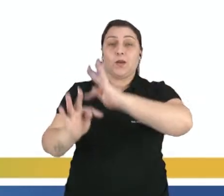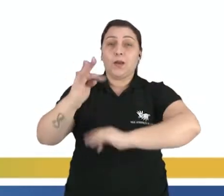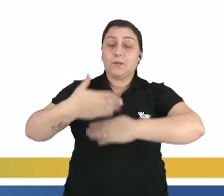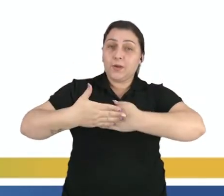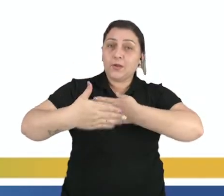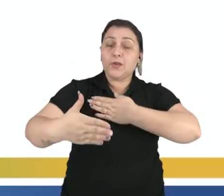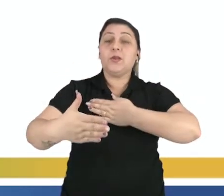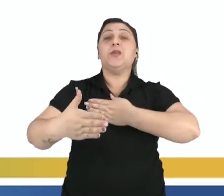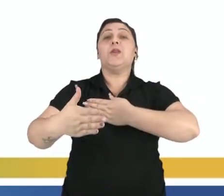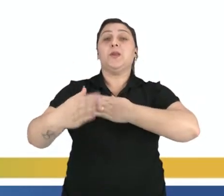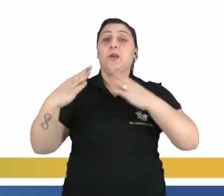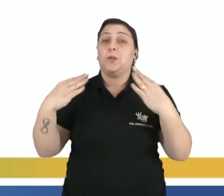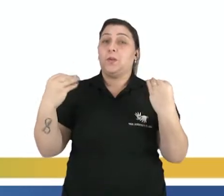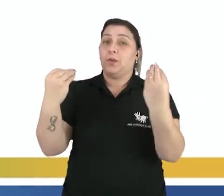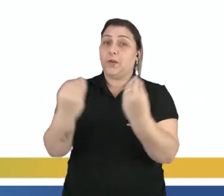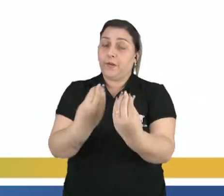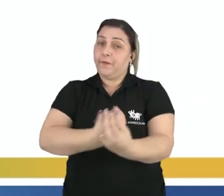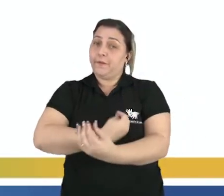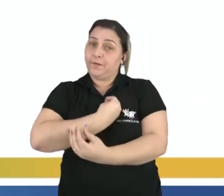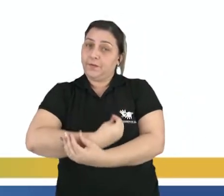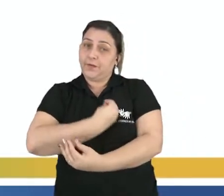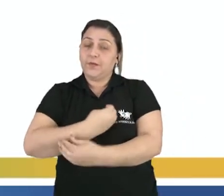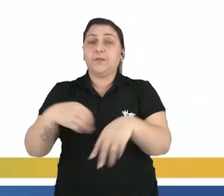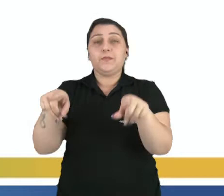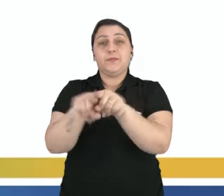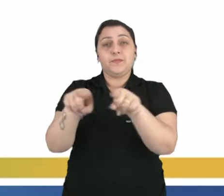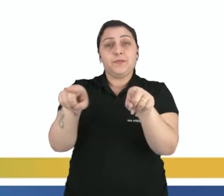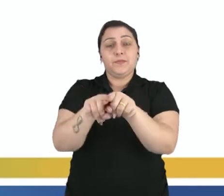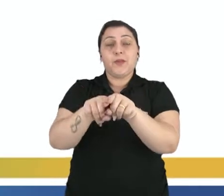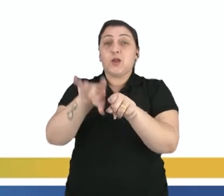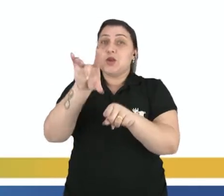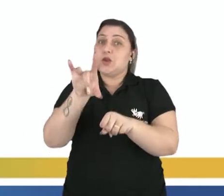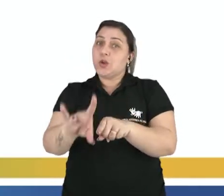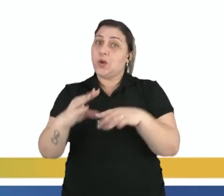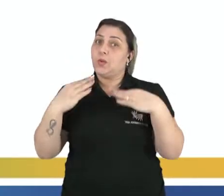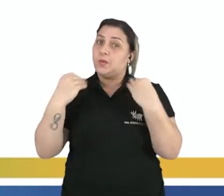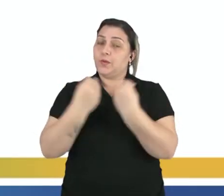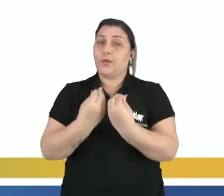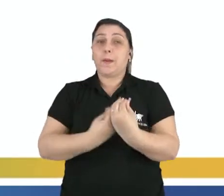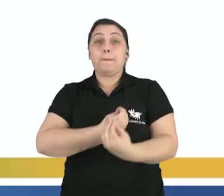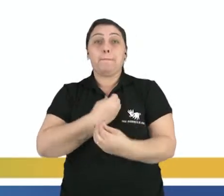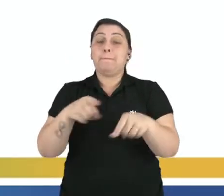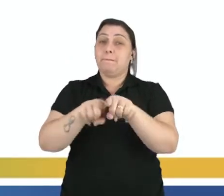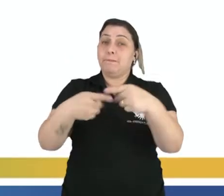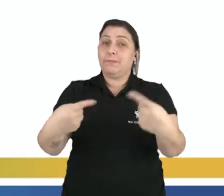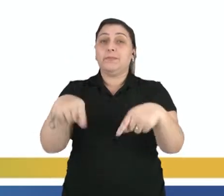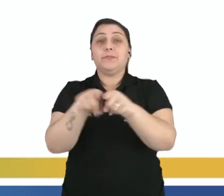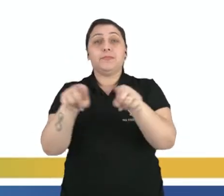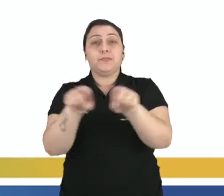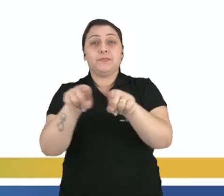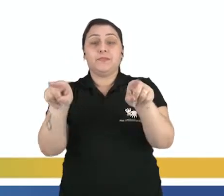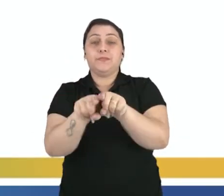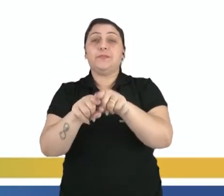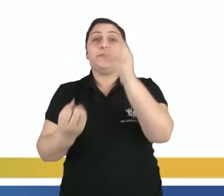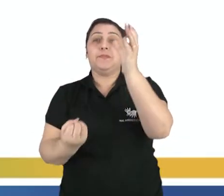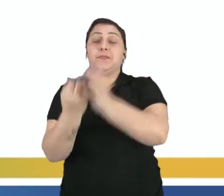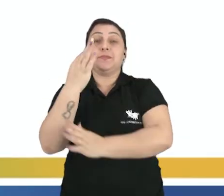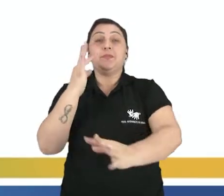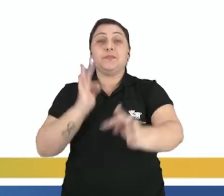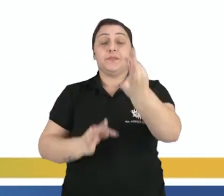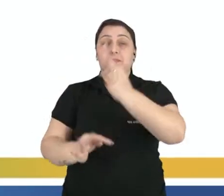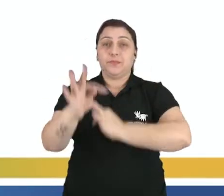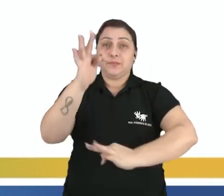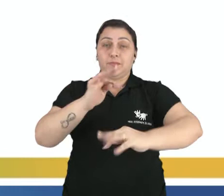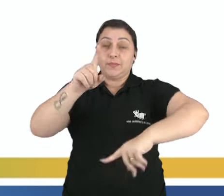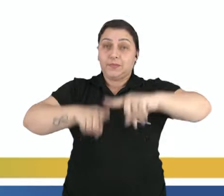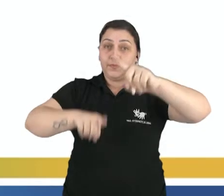partir de organismos vivos. Além disso, não só de organismos vivos, ele também desenvolve tecnologias a